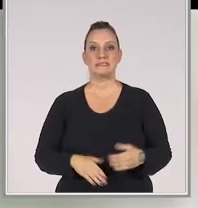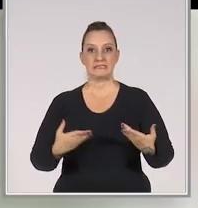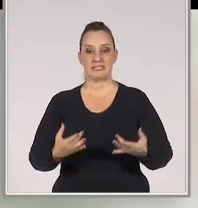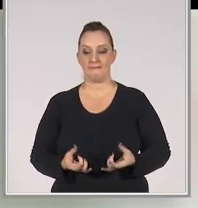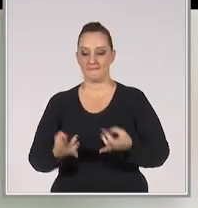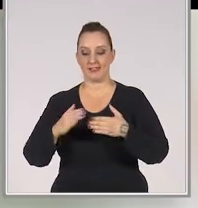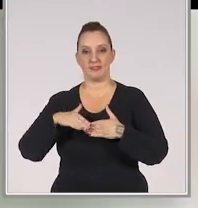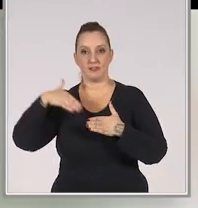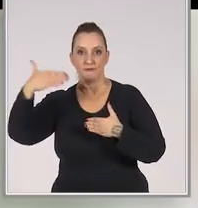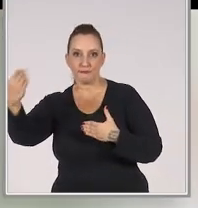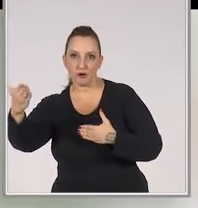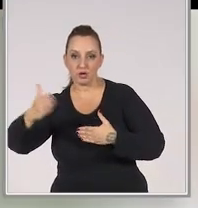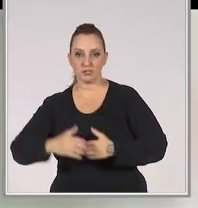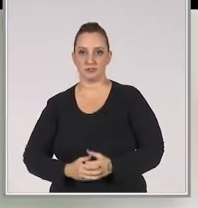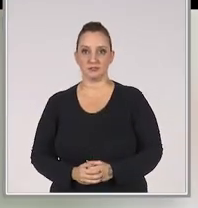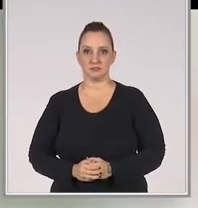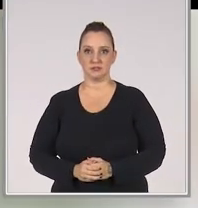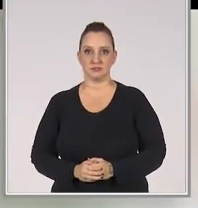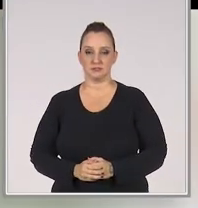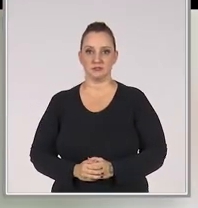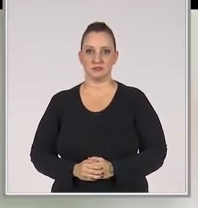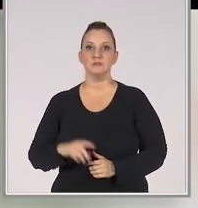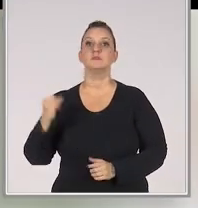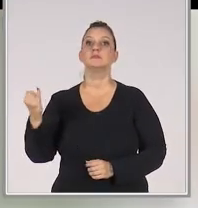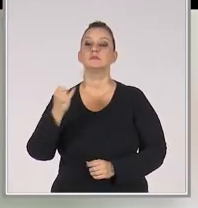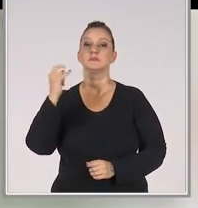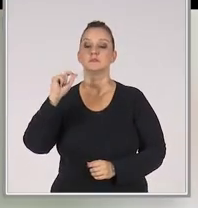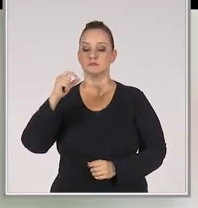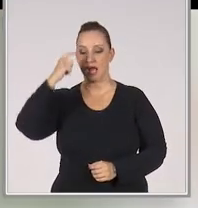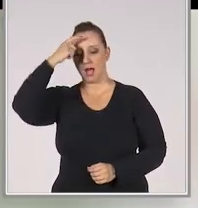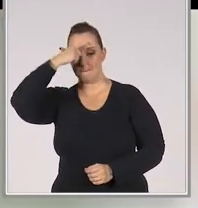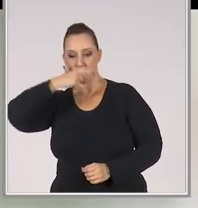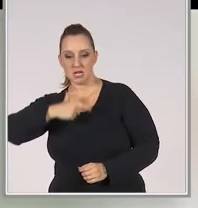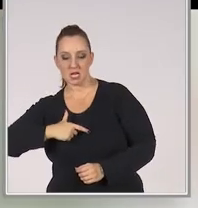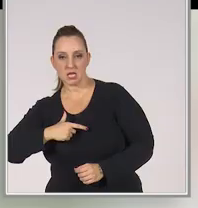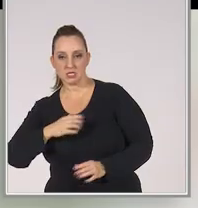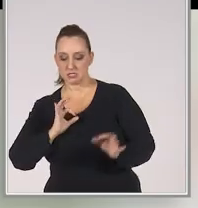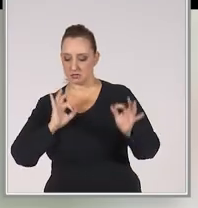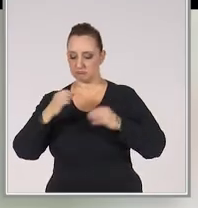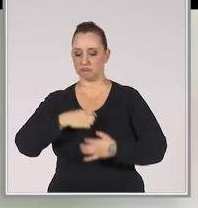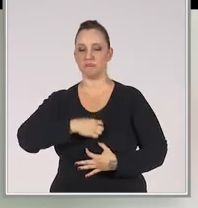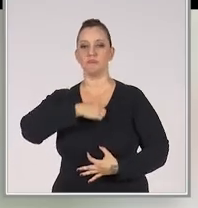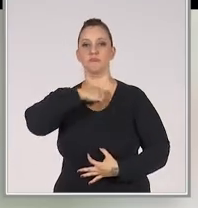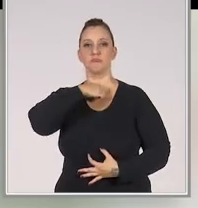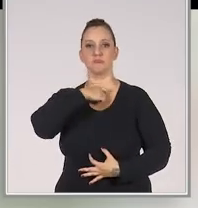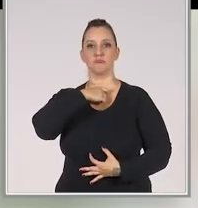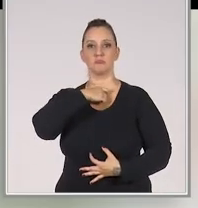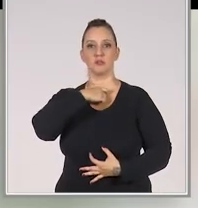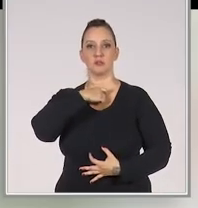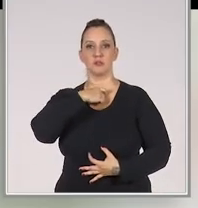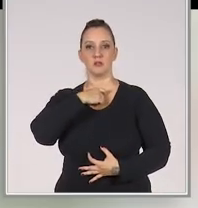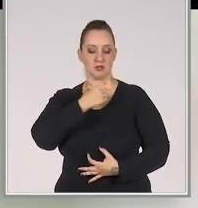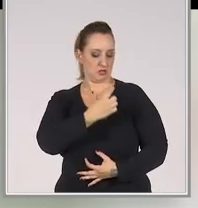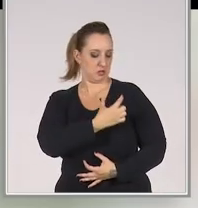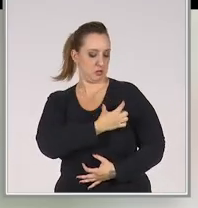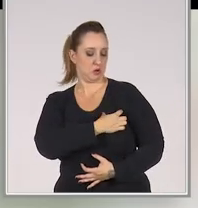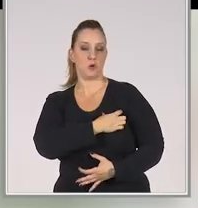deveria ter. No caso da venda externa. Conta muito também a aparência. Se o vendedor vai com o